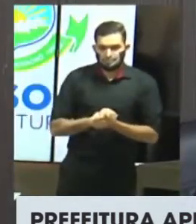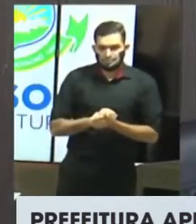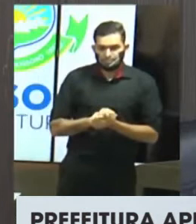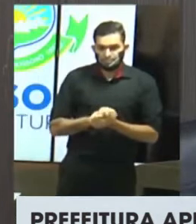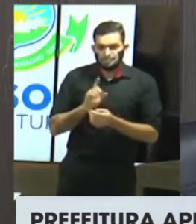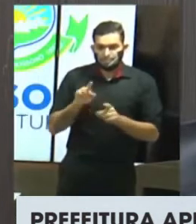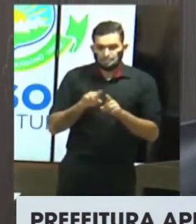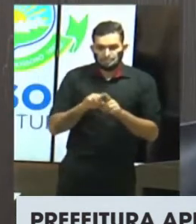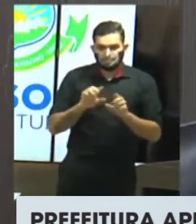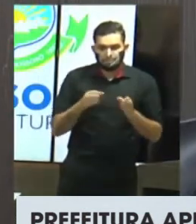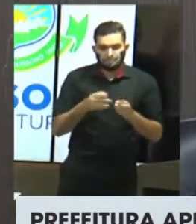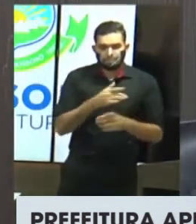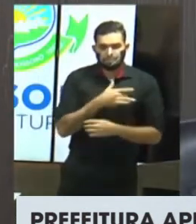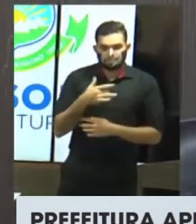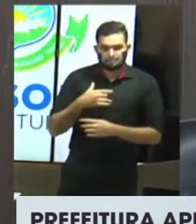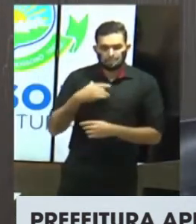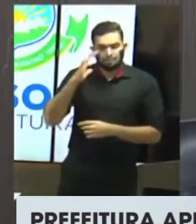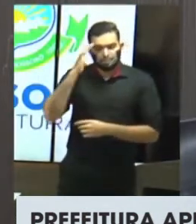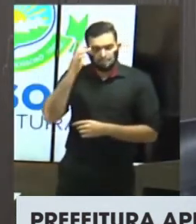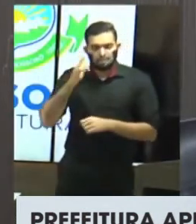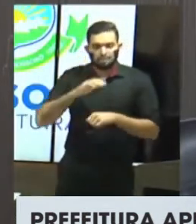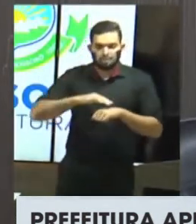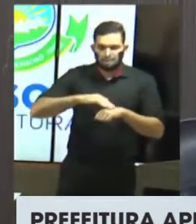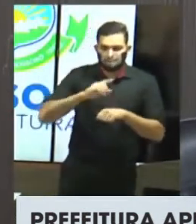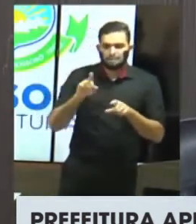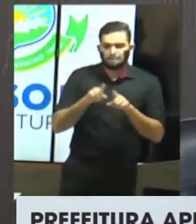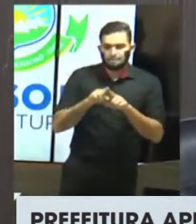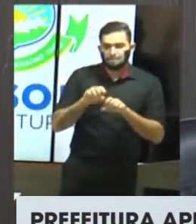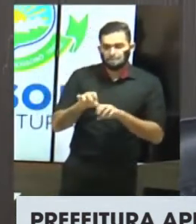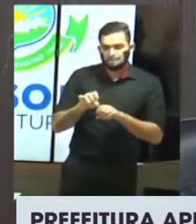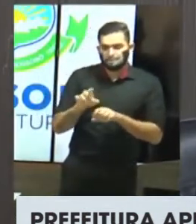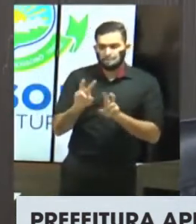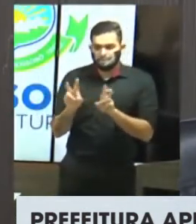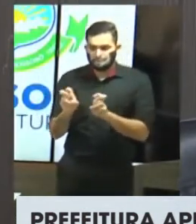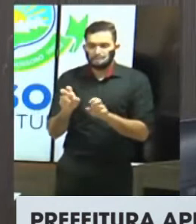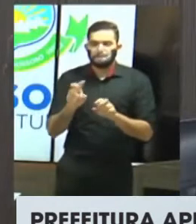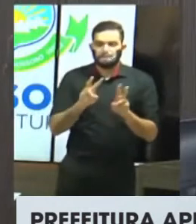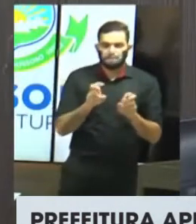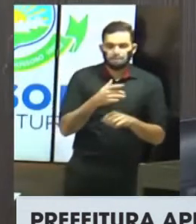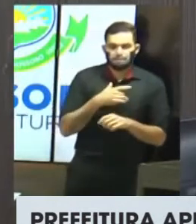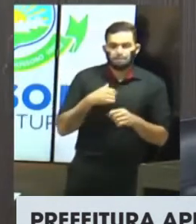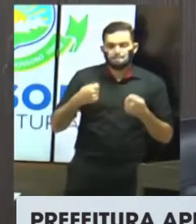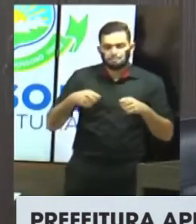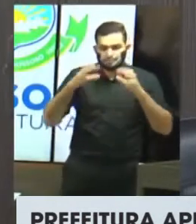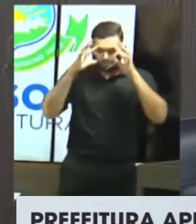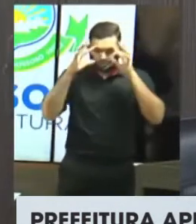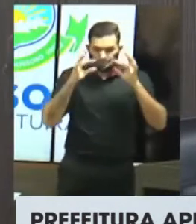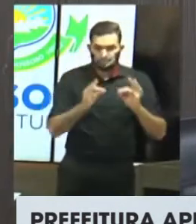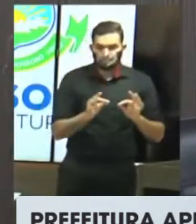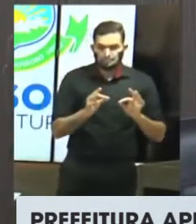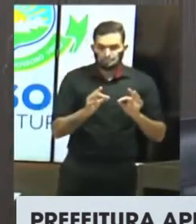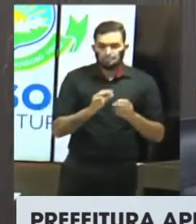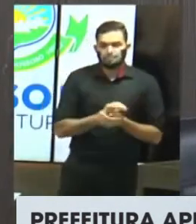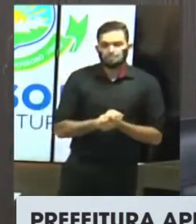e análise da LOA na CMM, que contou com a participação de vereadores e representantes da